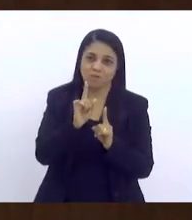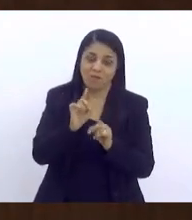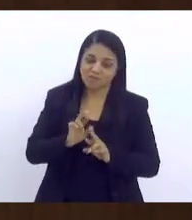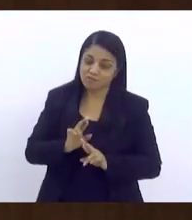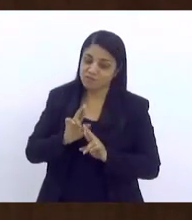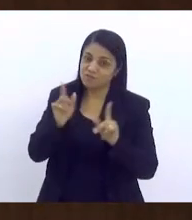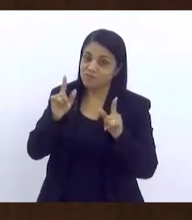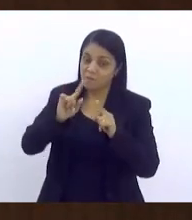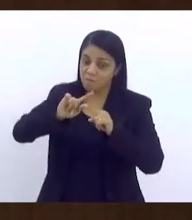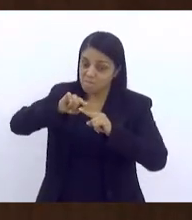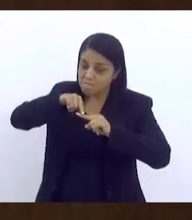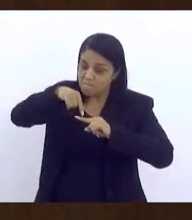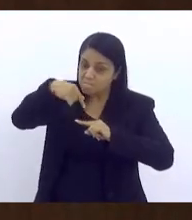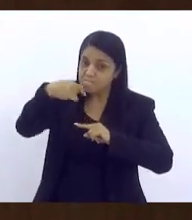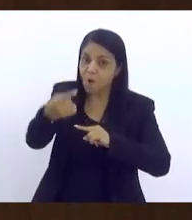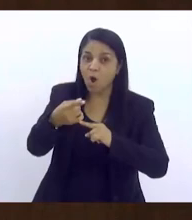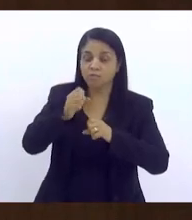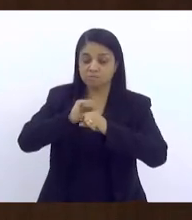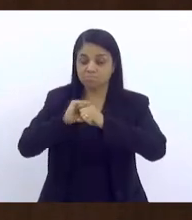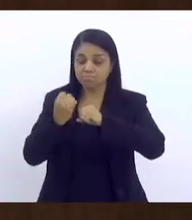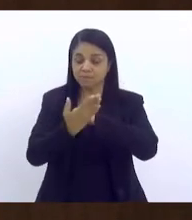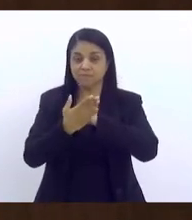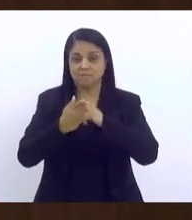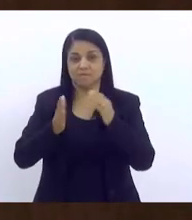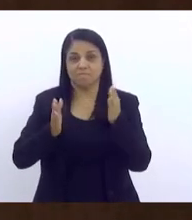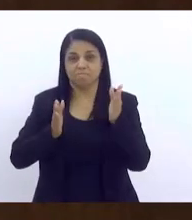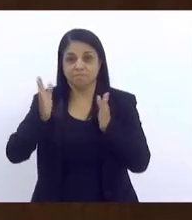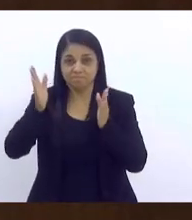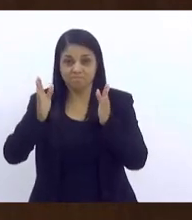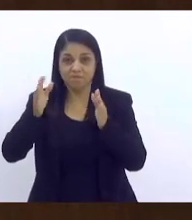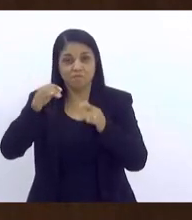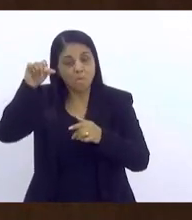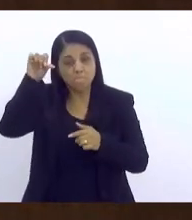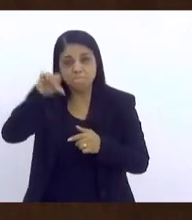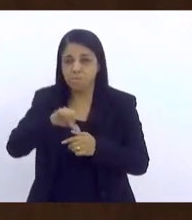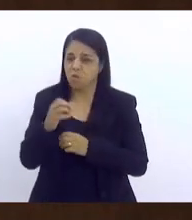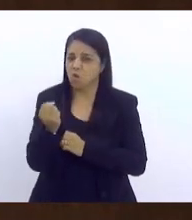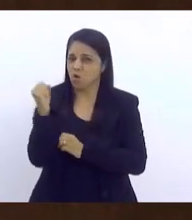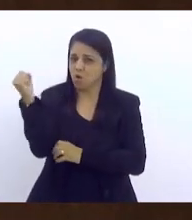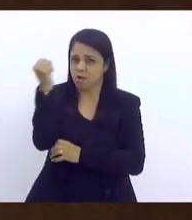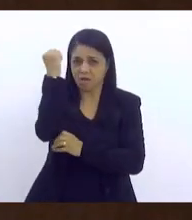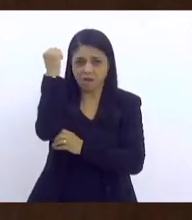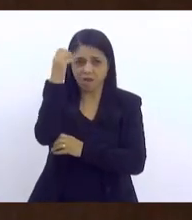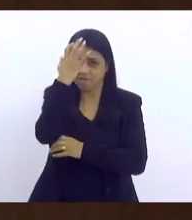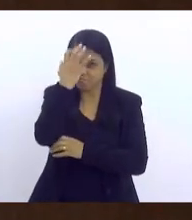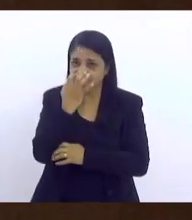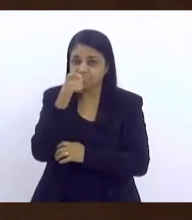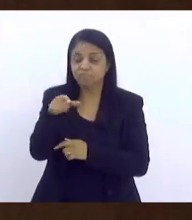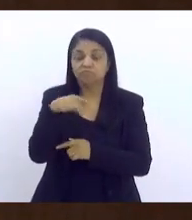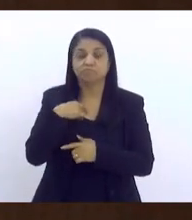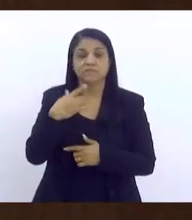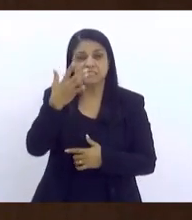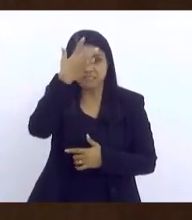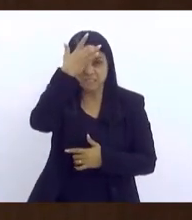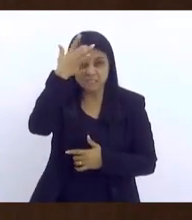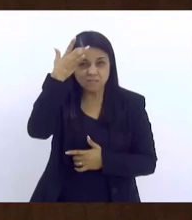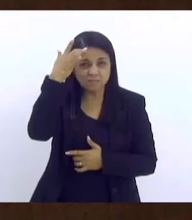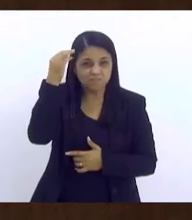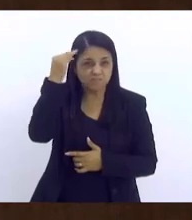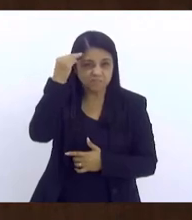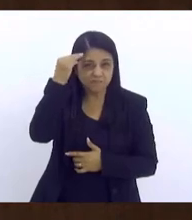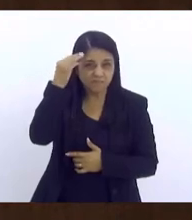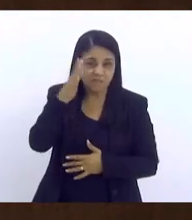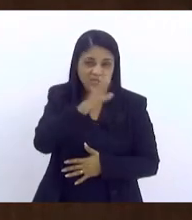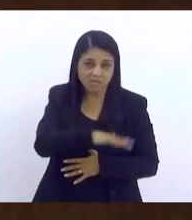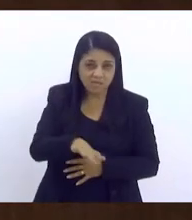pós-pandemia que agravou cada vez mais. Então, a saúde mental dos nossos alunos, das nossas crianças